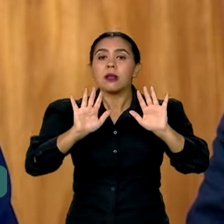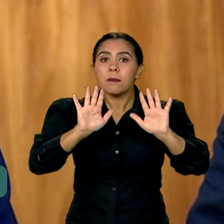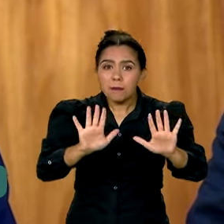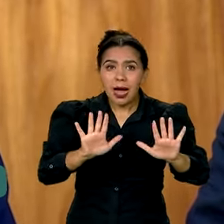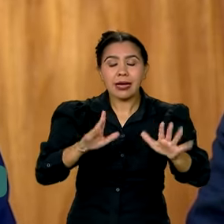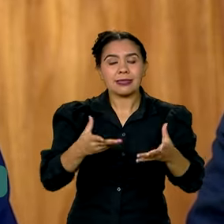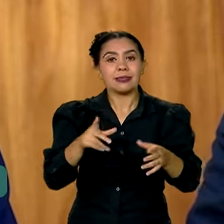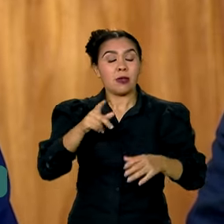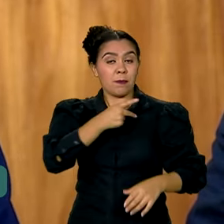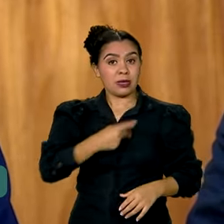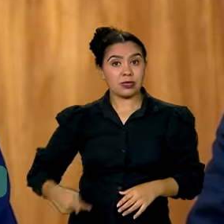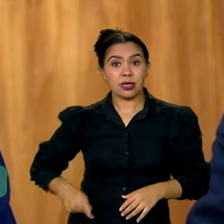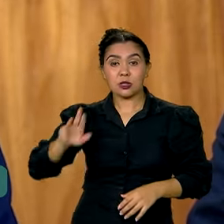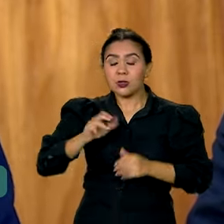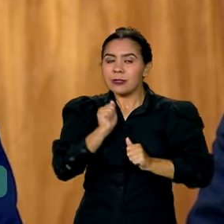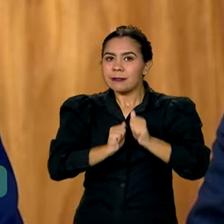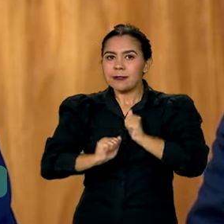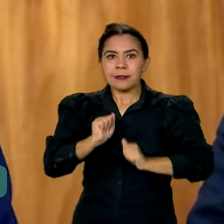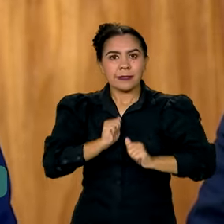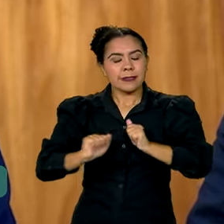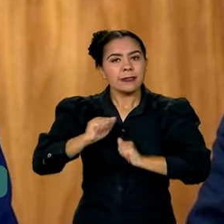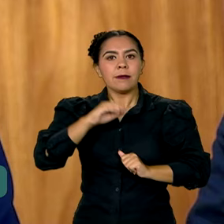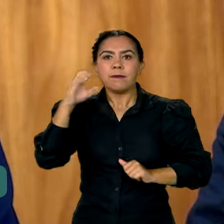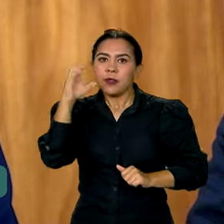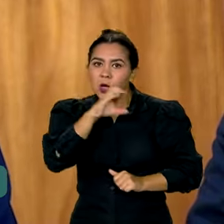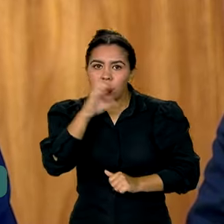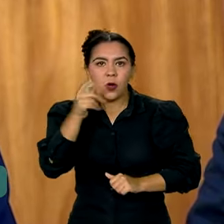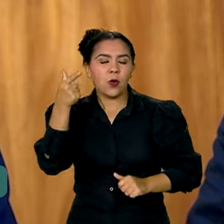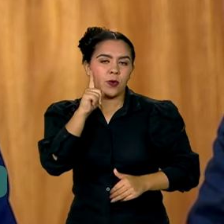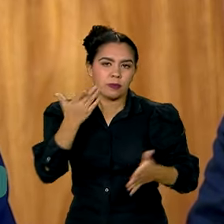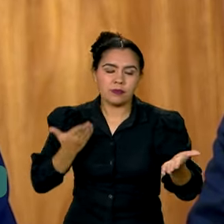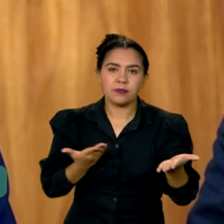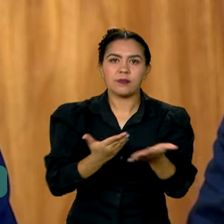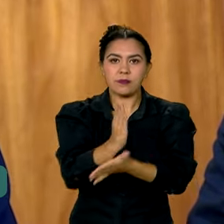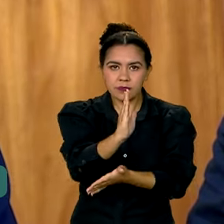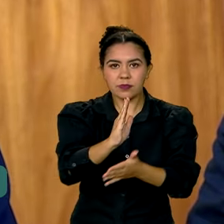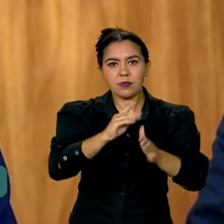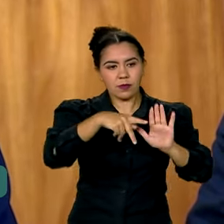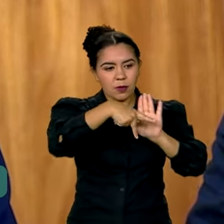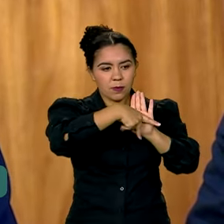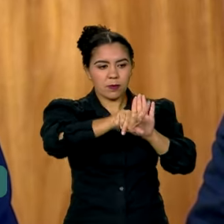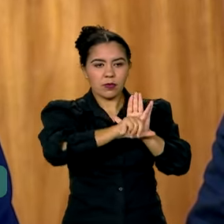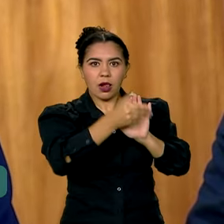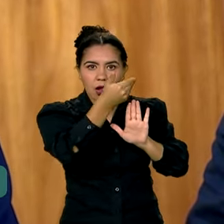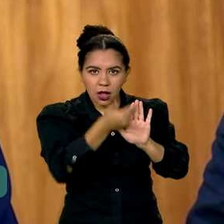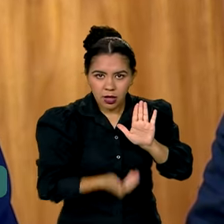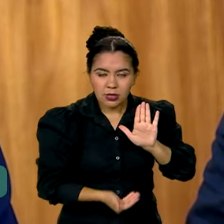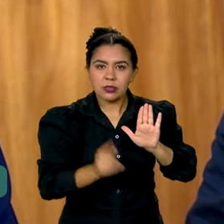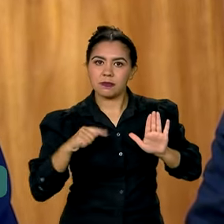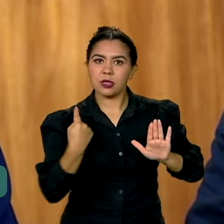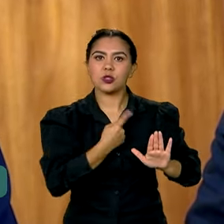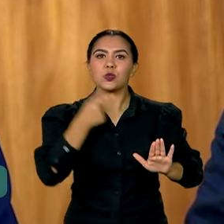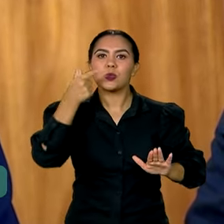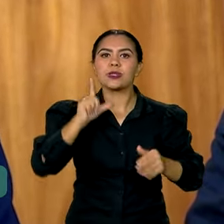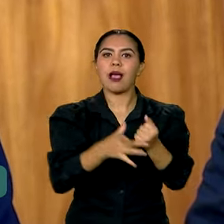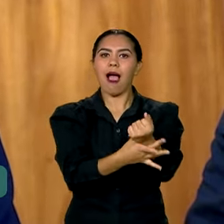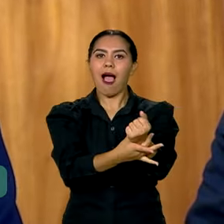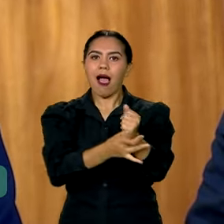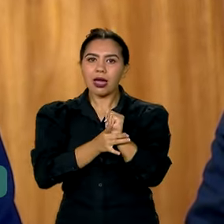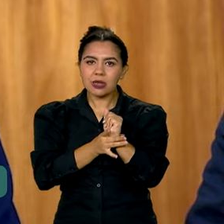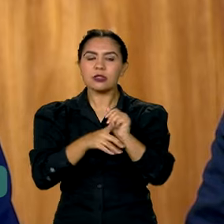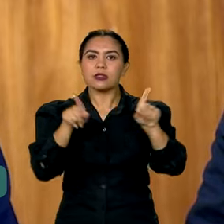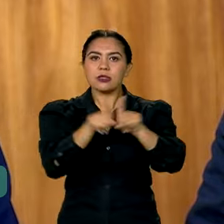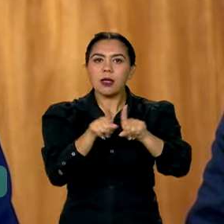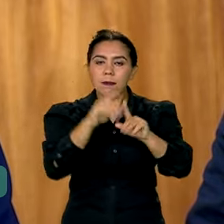ansiedade muito grande do presidente para que isso seja considerado por todos nós e nós possamos garantir o